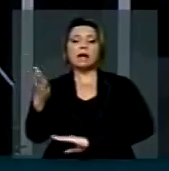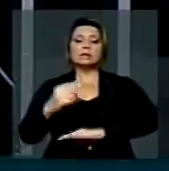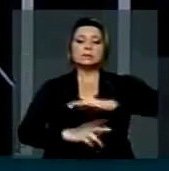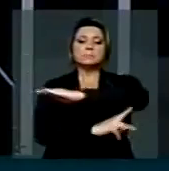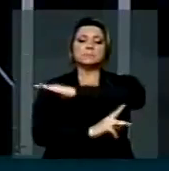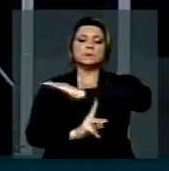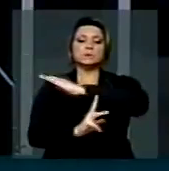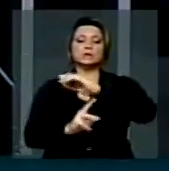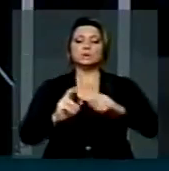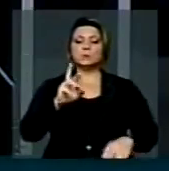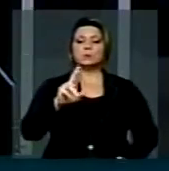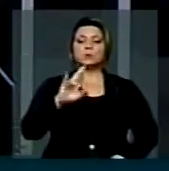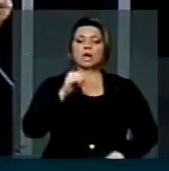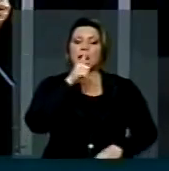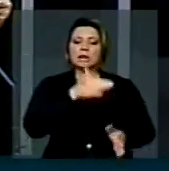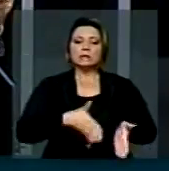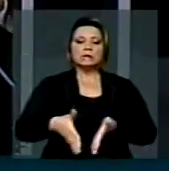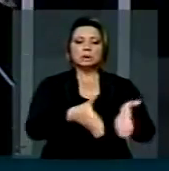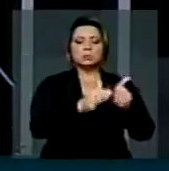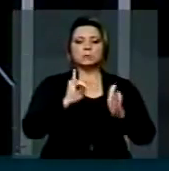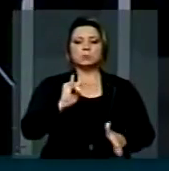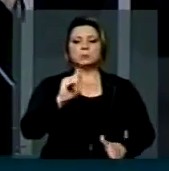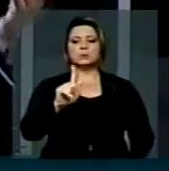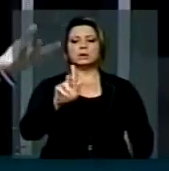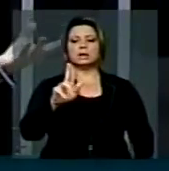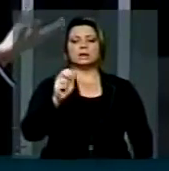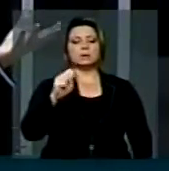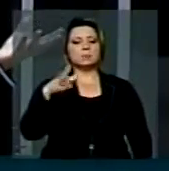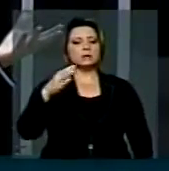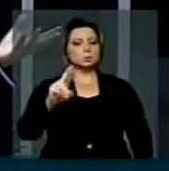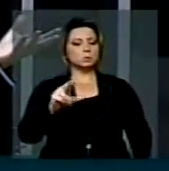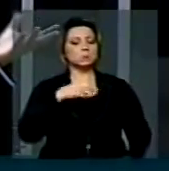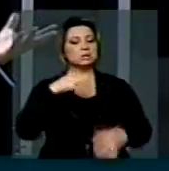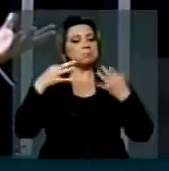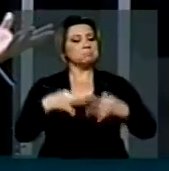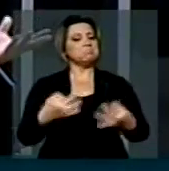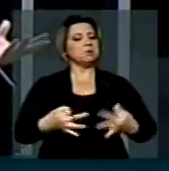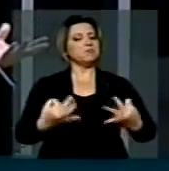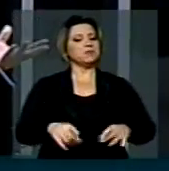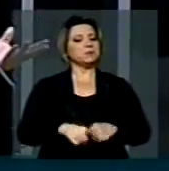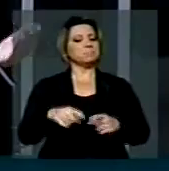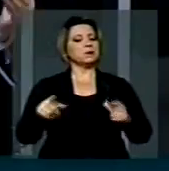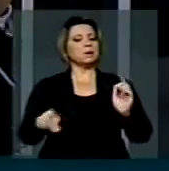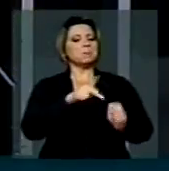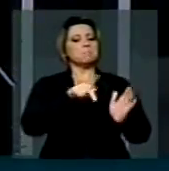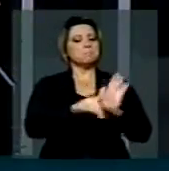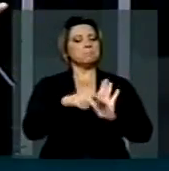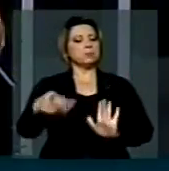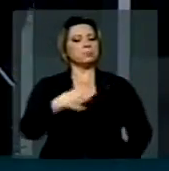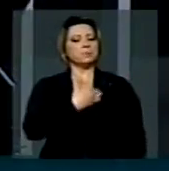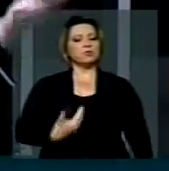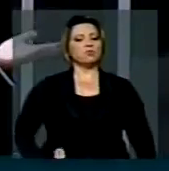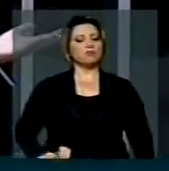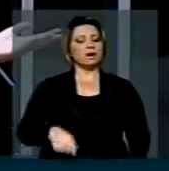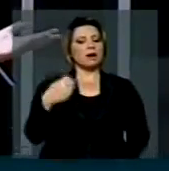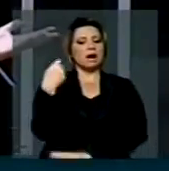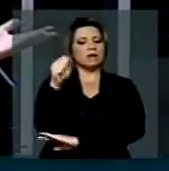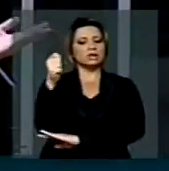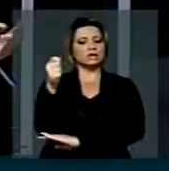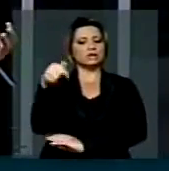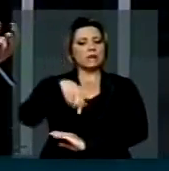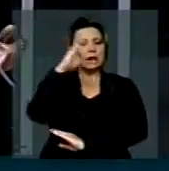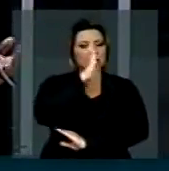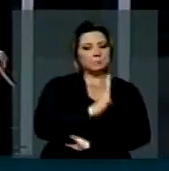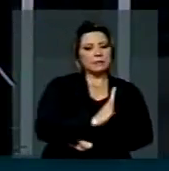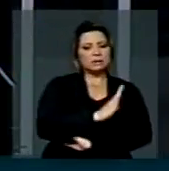Rio, do Rio Iguaçu, nós temos o quê? Temos uma aduana que funciona adequadamente pelo governo argentino. Do lado brasileiro, uma vergonha nacional.